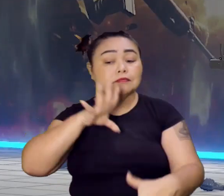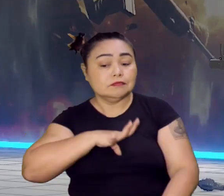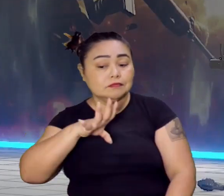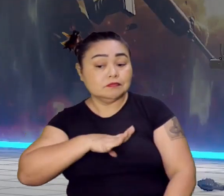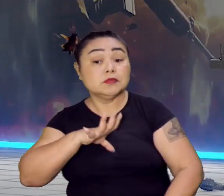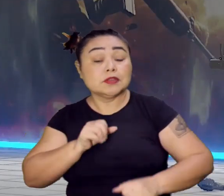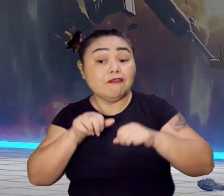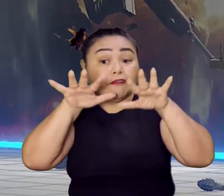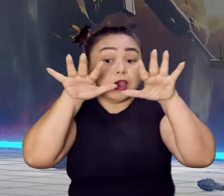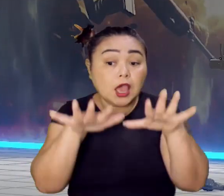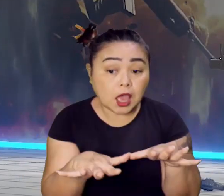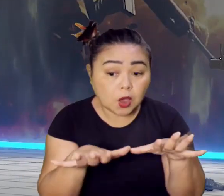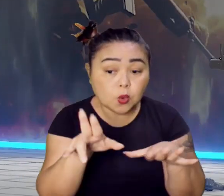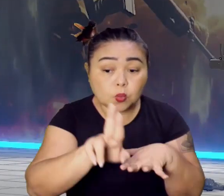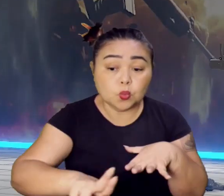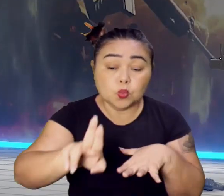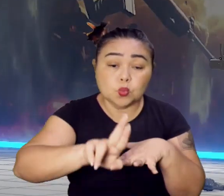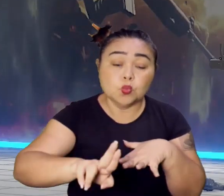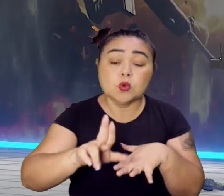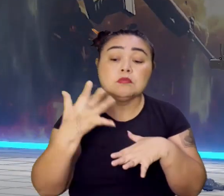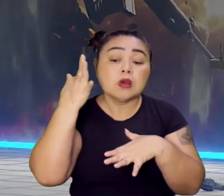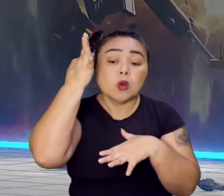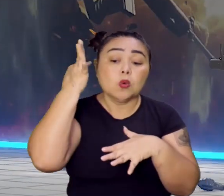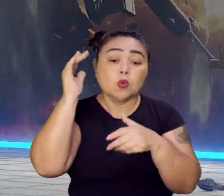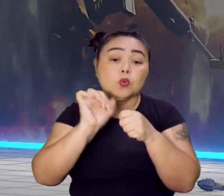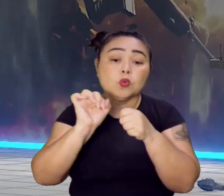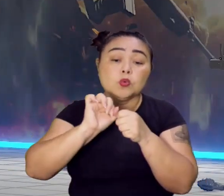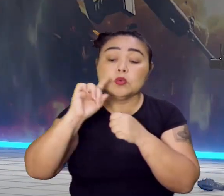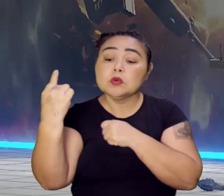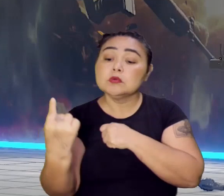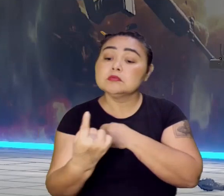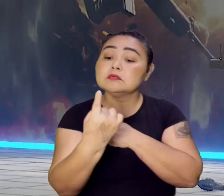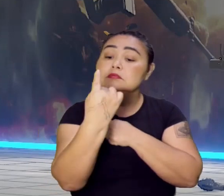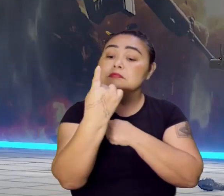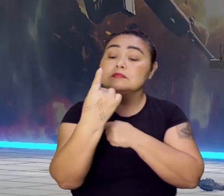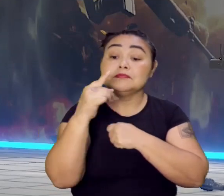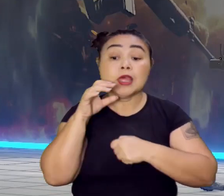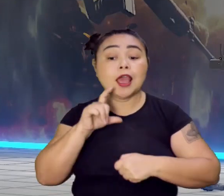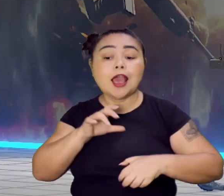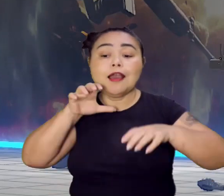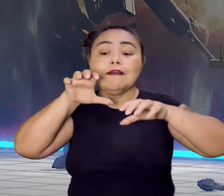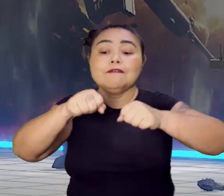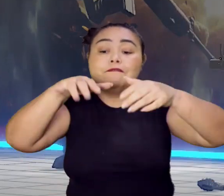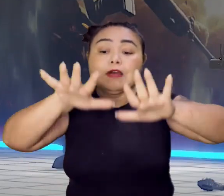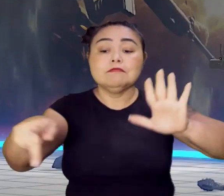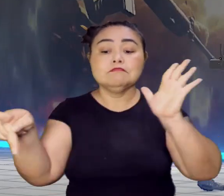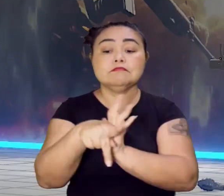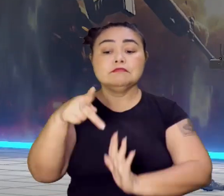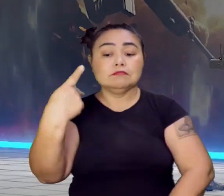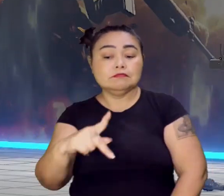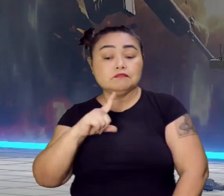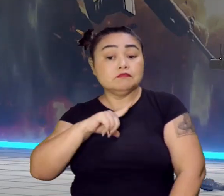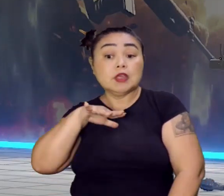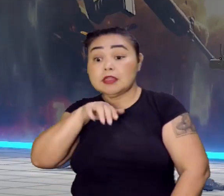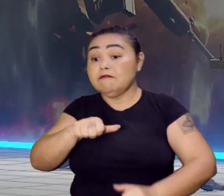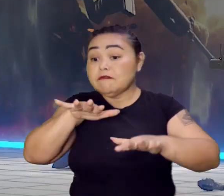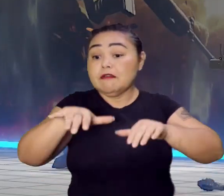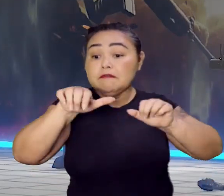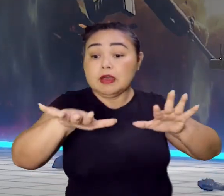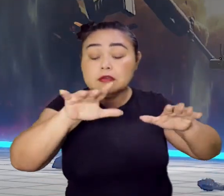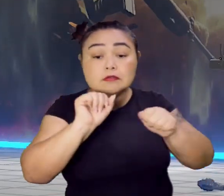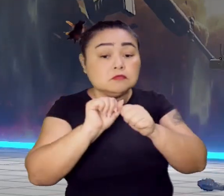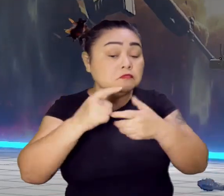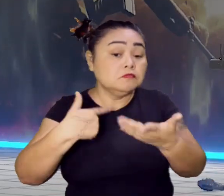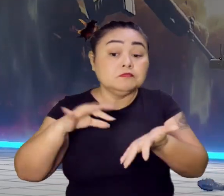ocupado, eles utilizam uma filosofia chamada ultiporcidete. Quem ocupa é dono. Como eles já estavam ocupando essas terras,